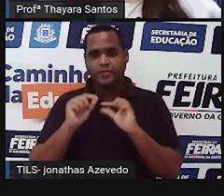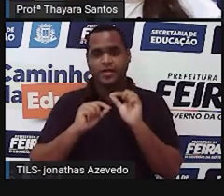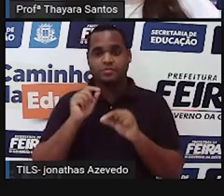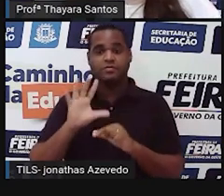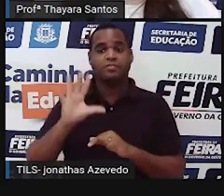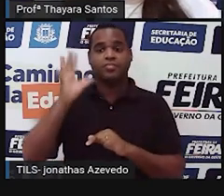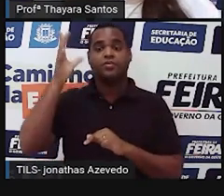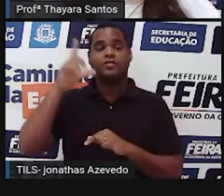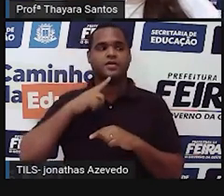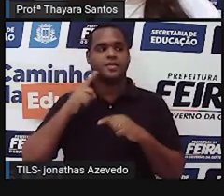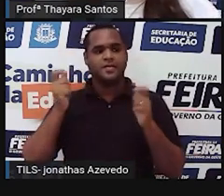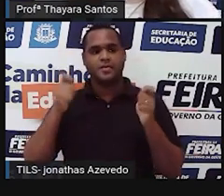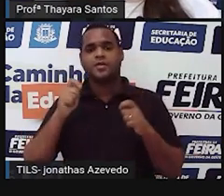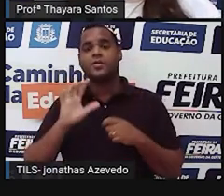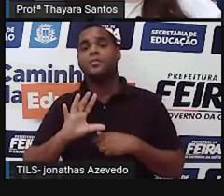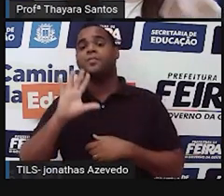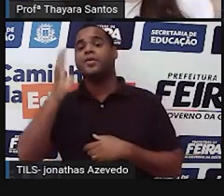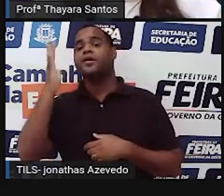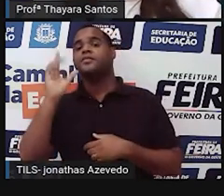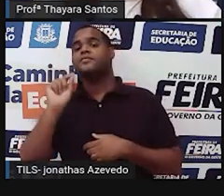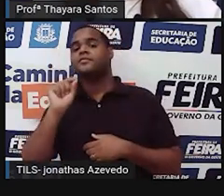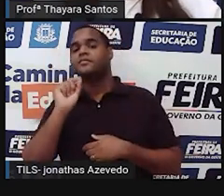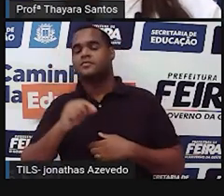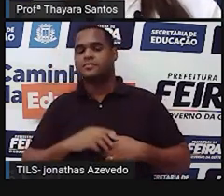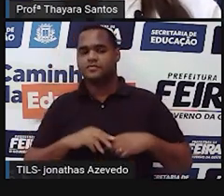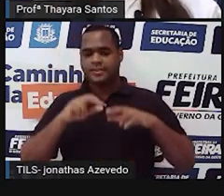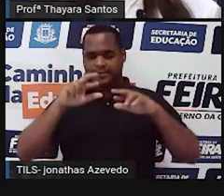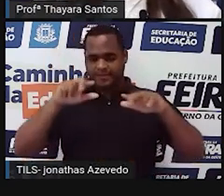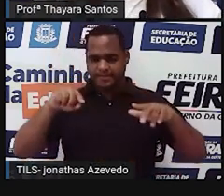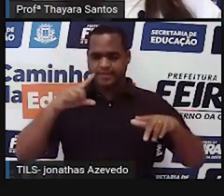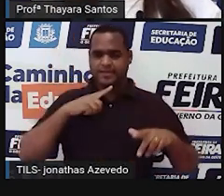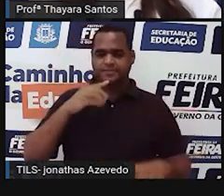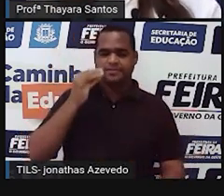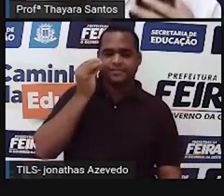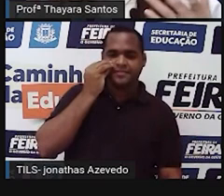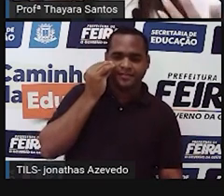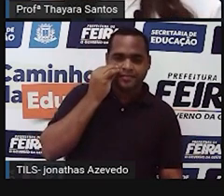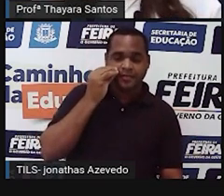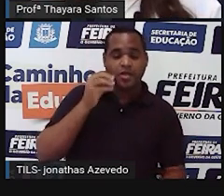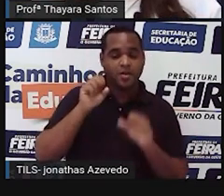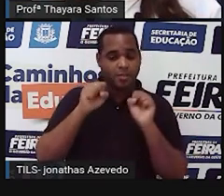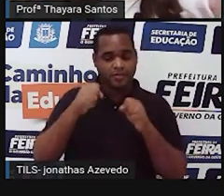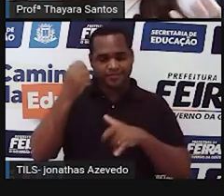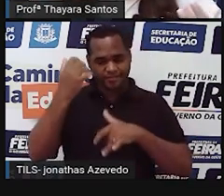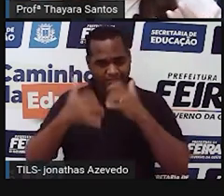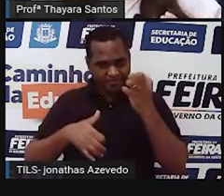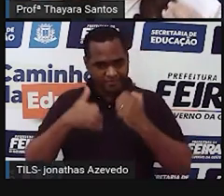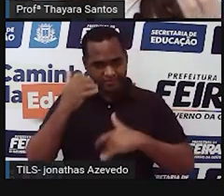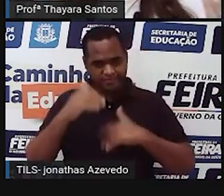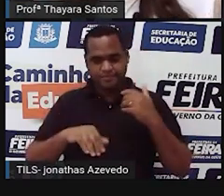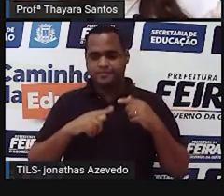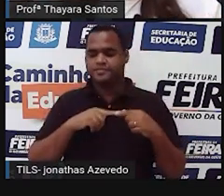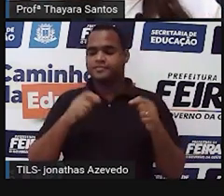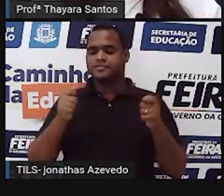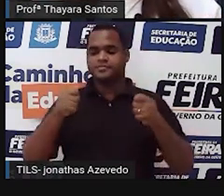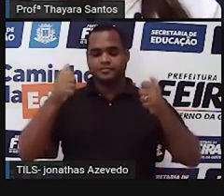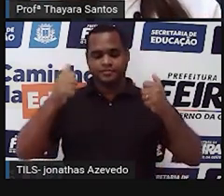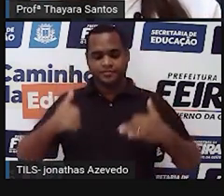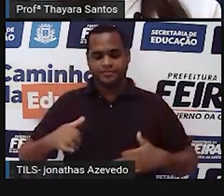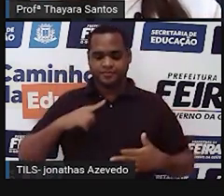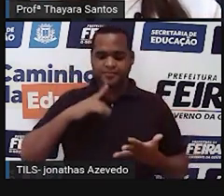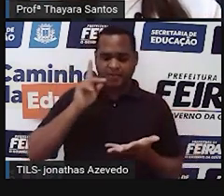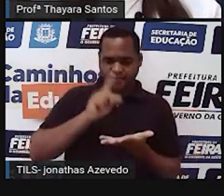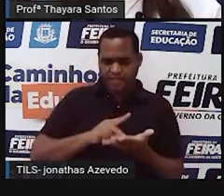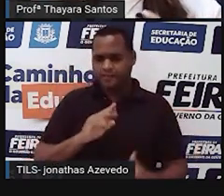São possíveis explicações. São coisas que a gente vai testar. A hipótese é isso. É uma possível explicação e que a gente vai testar se aquilo é